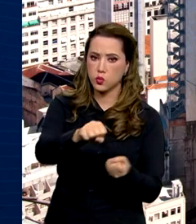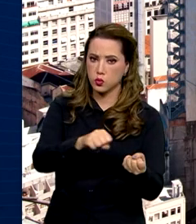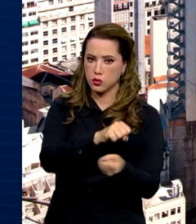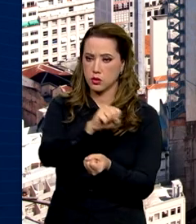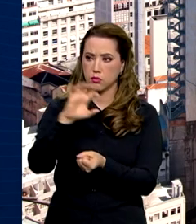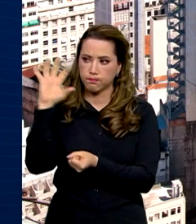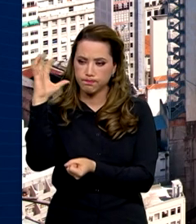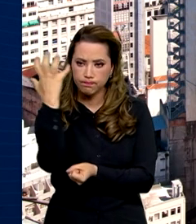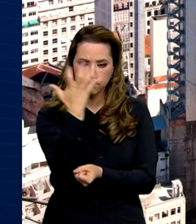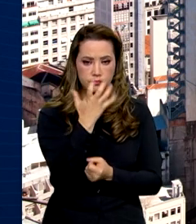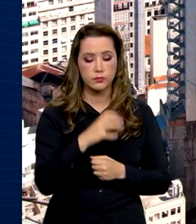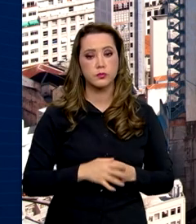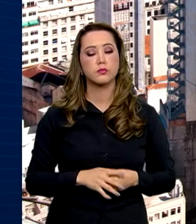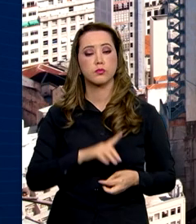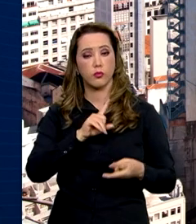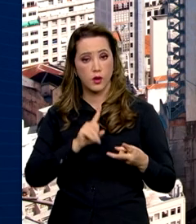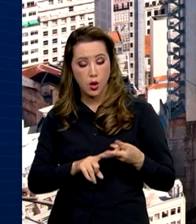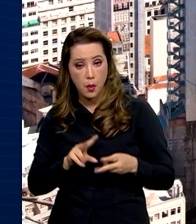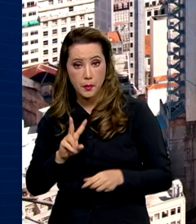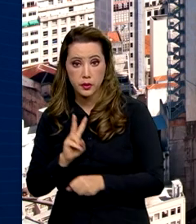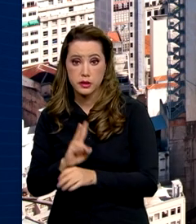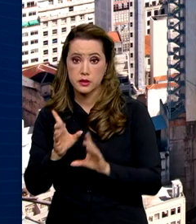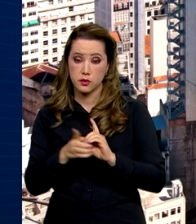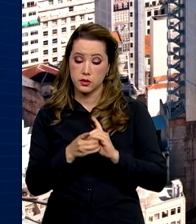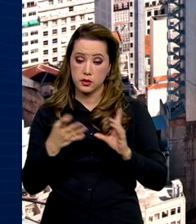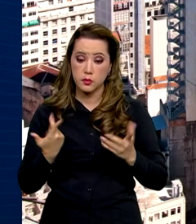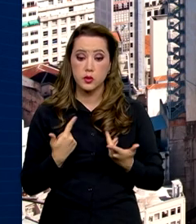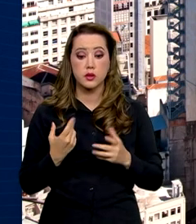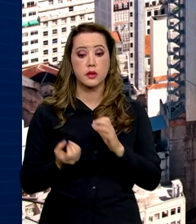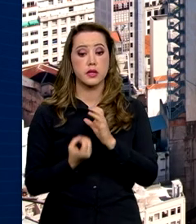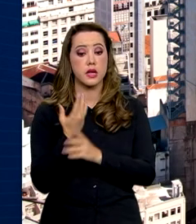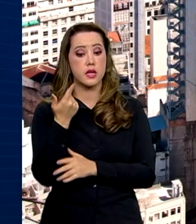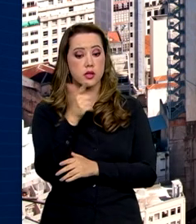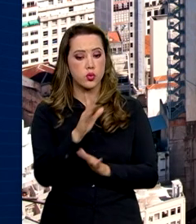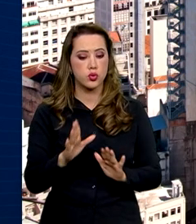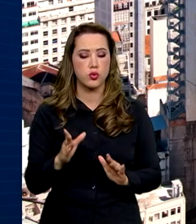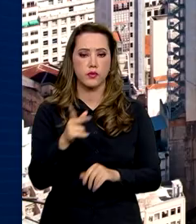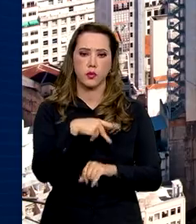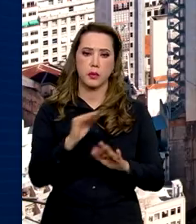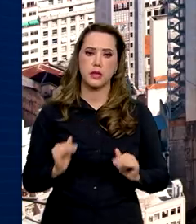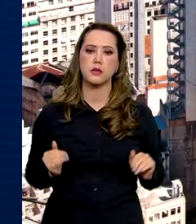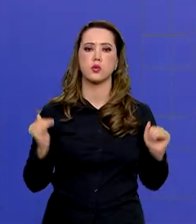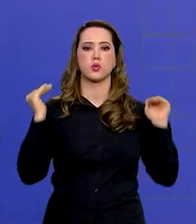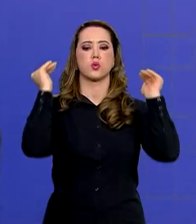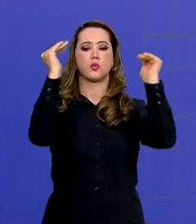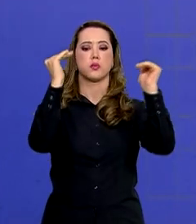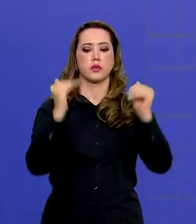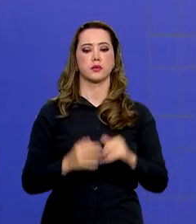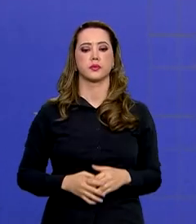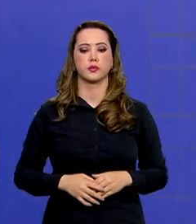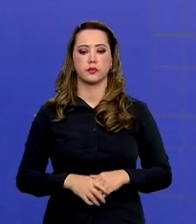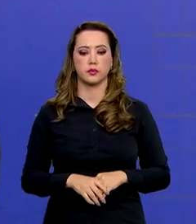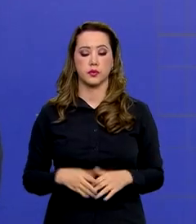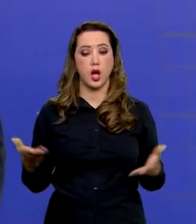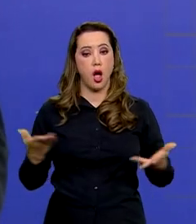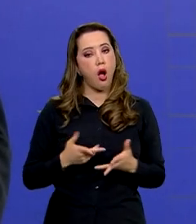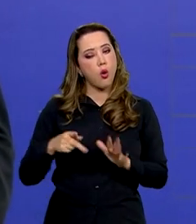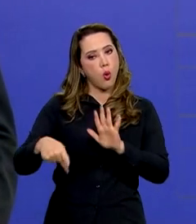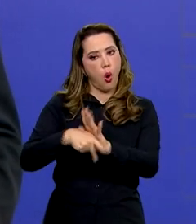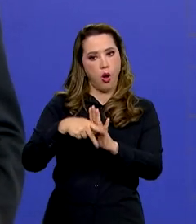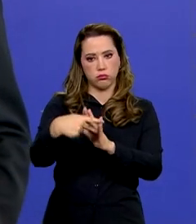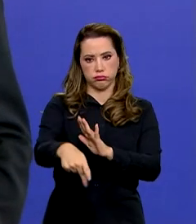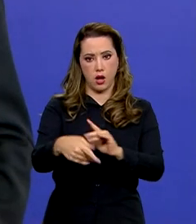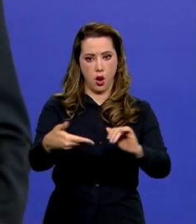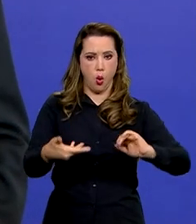socioambiental, defesa da democracia e reconstrução do Estado e da soberania. Agora a bola está com o Congresso Nacional.